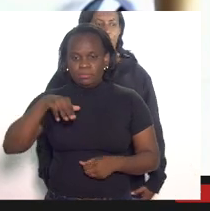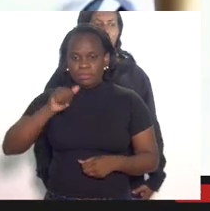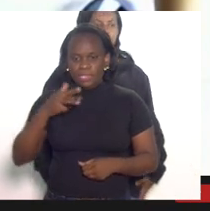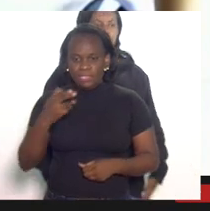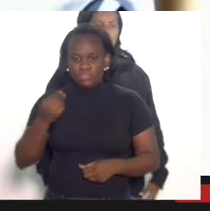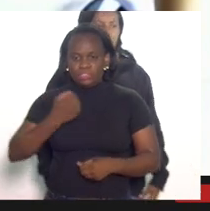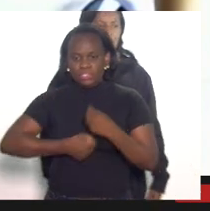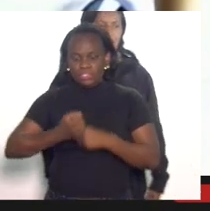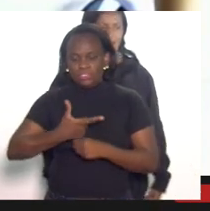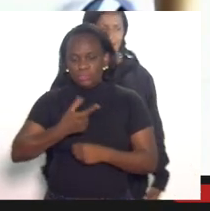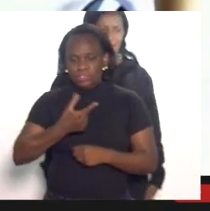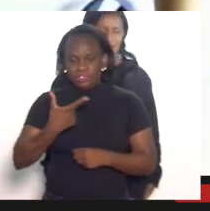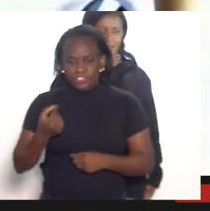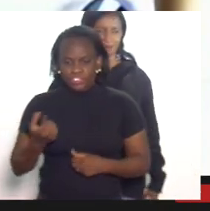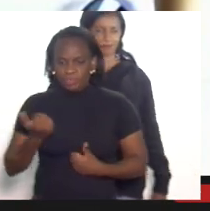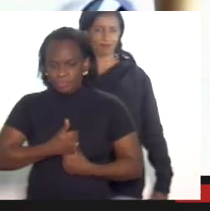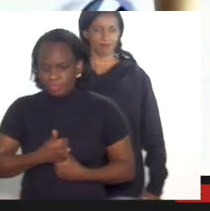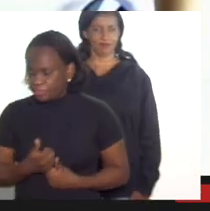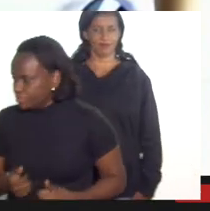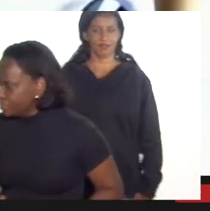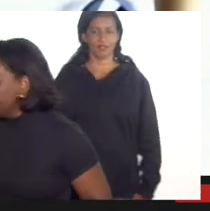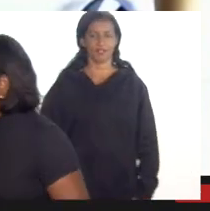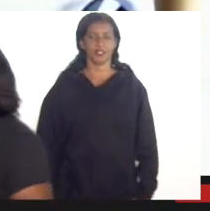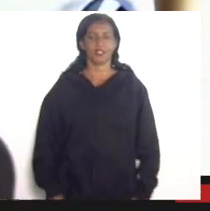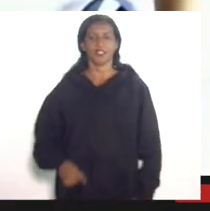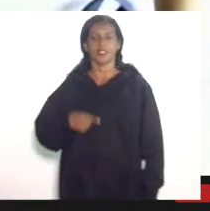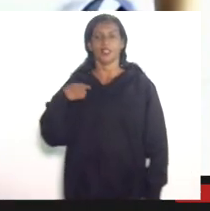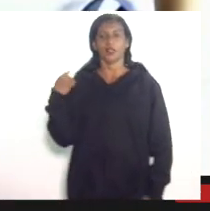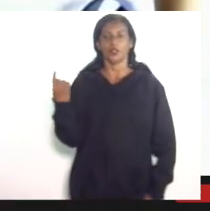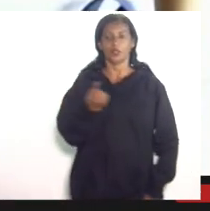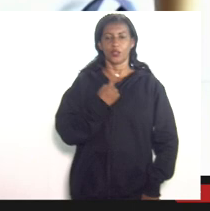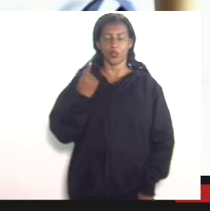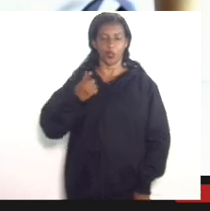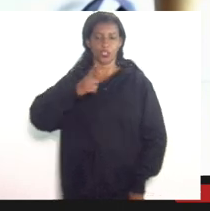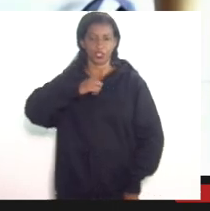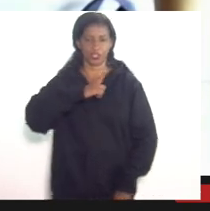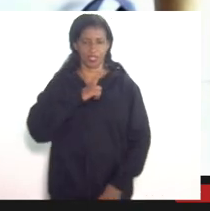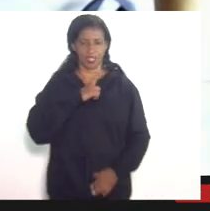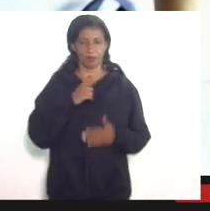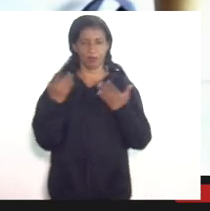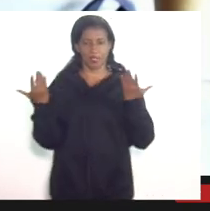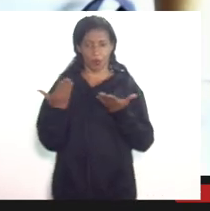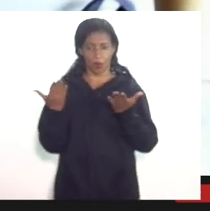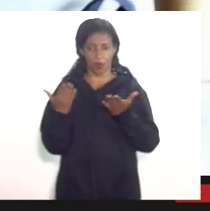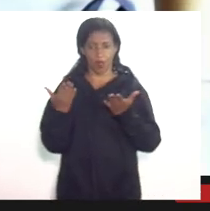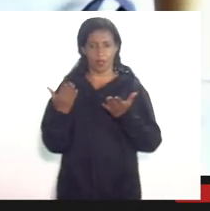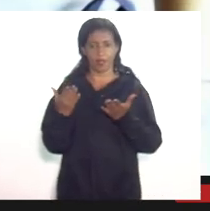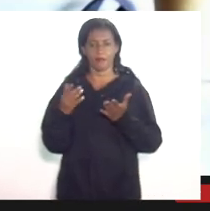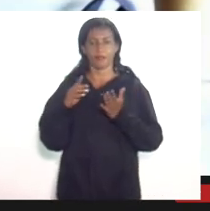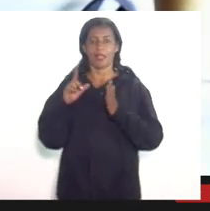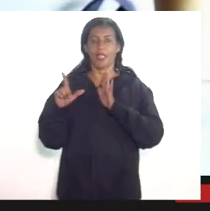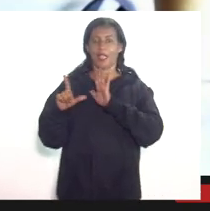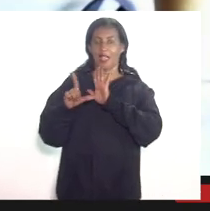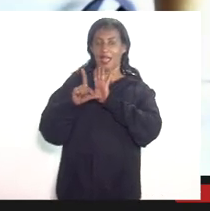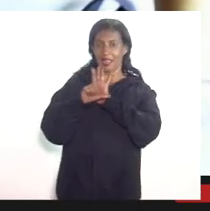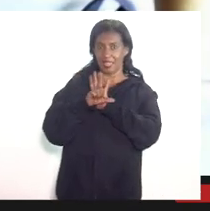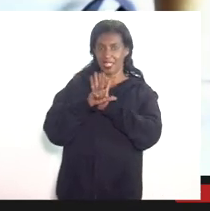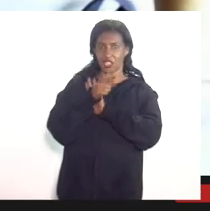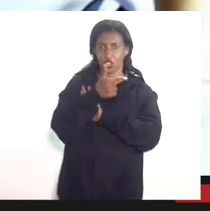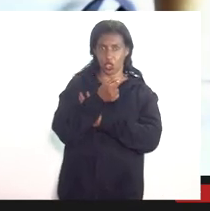março de 2020 então nós temos agora além da nossa lei de 2007